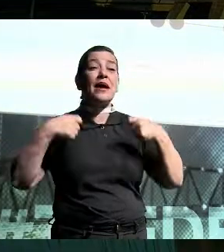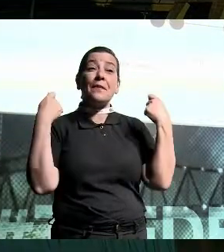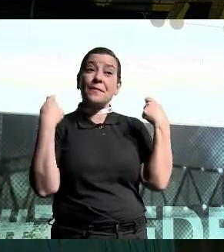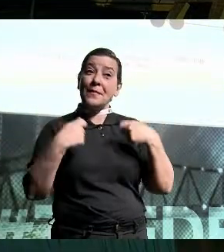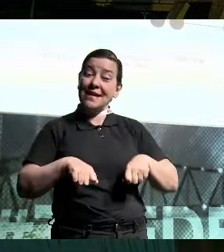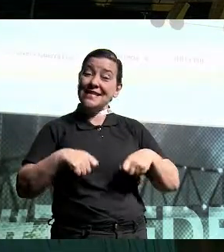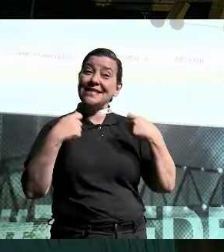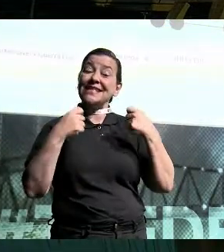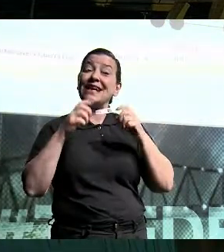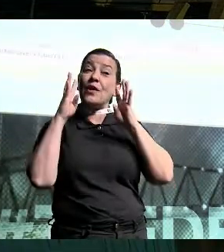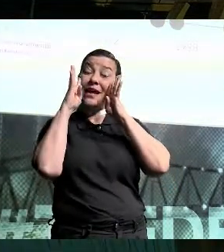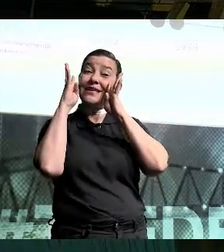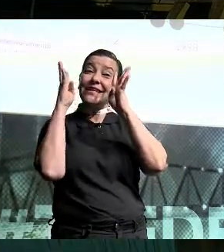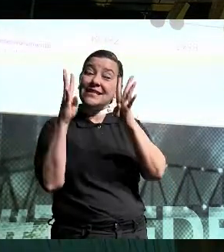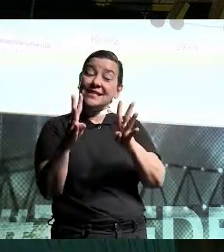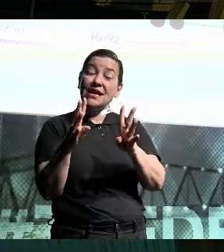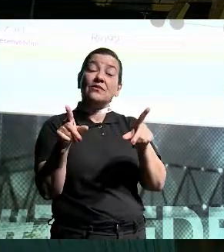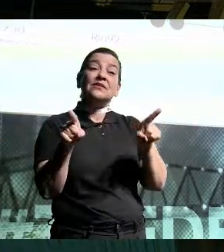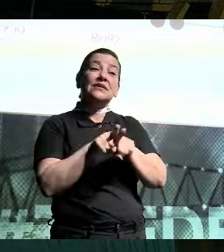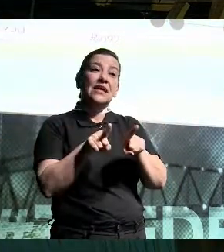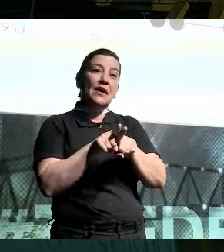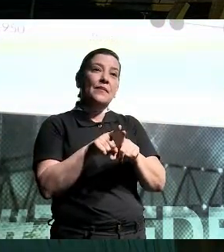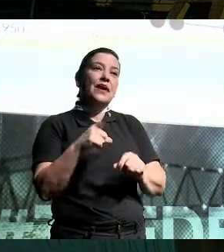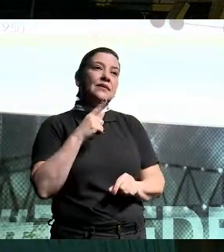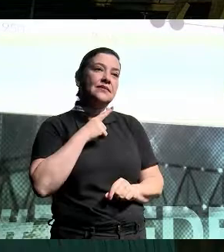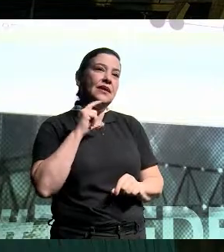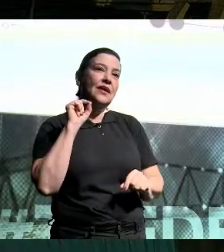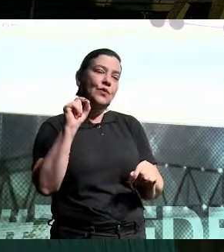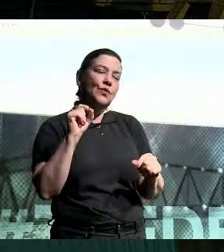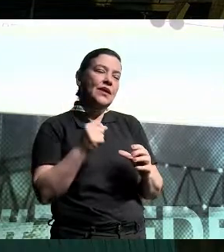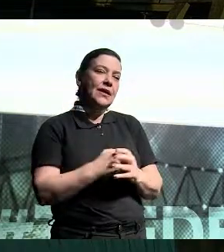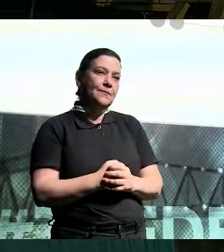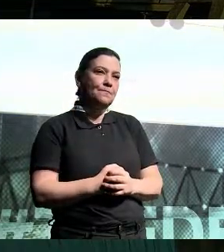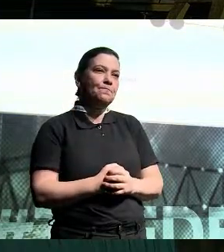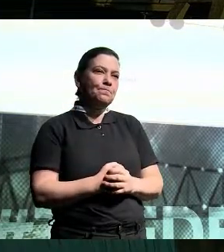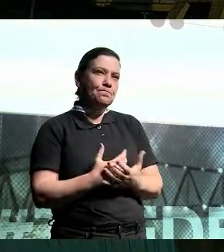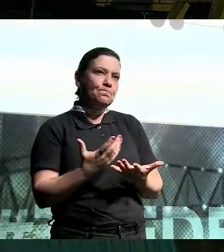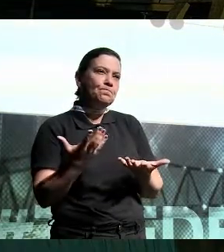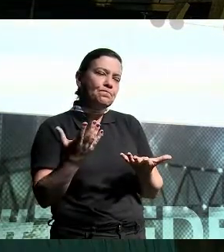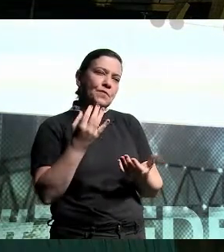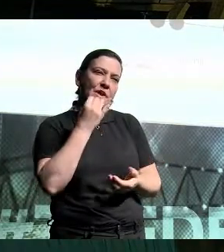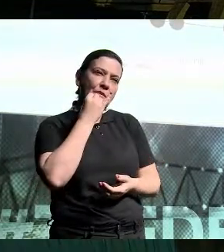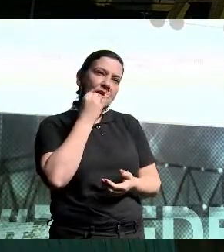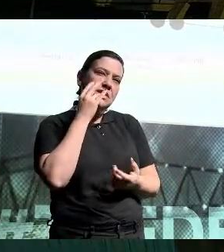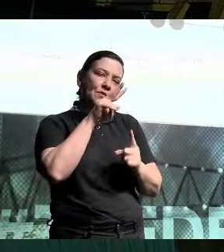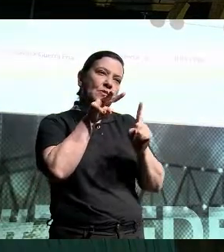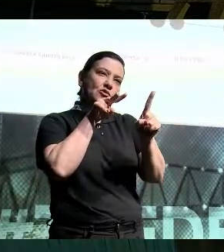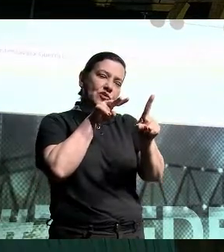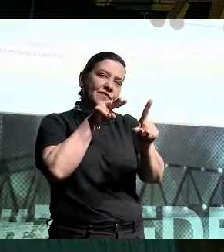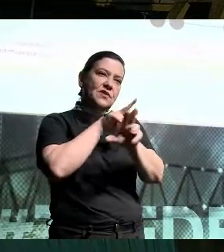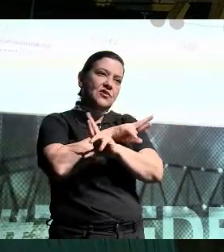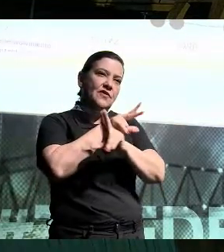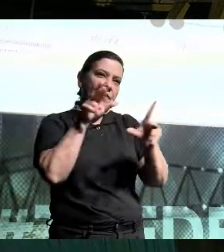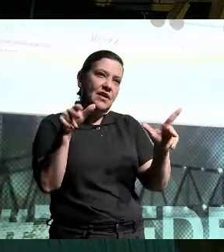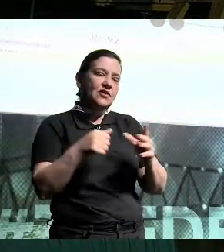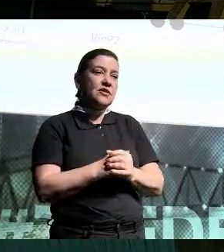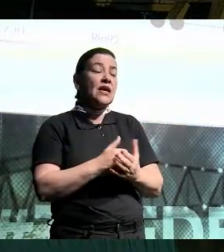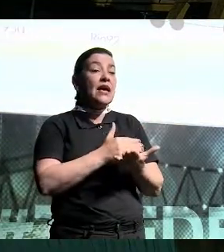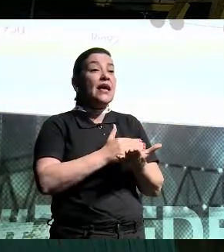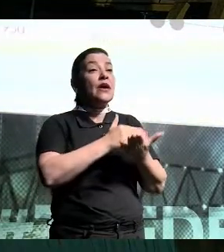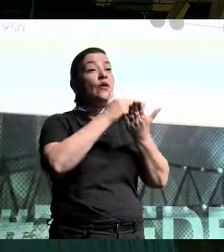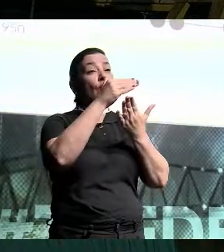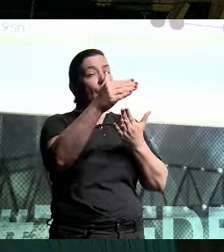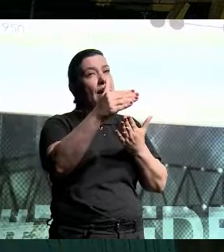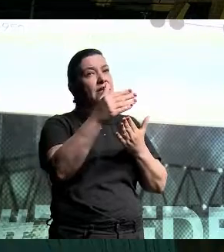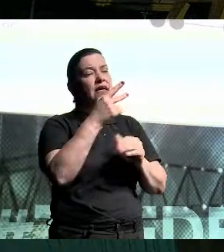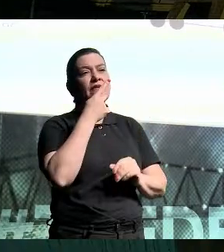peso. Aqui tem também uma grande divisão de panorama, vamos chamar assim. Aqui a gente começa a falar